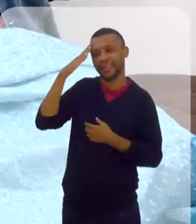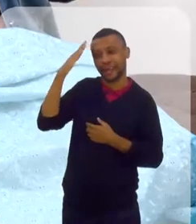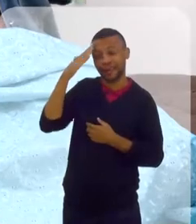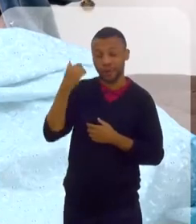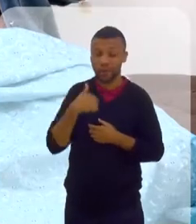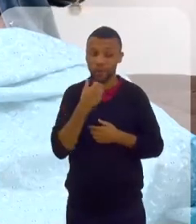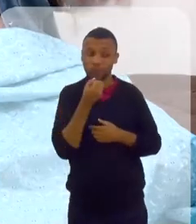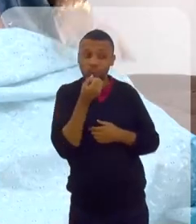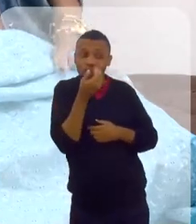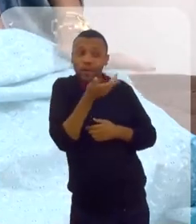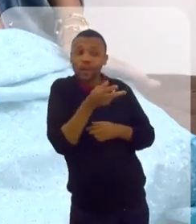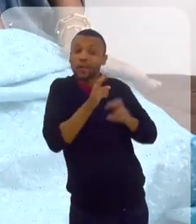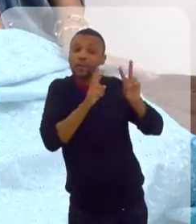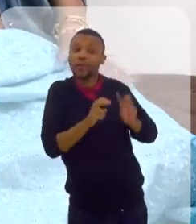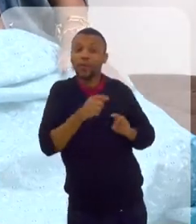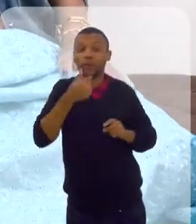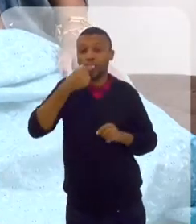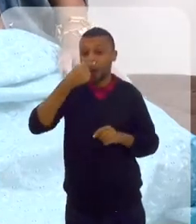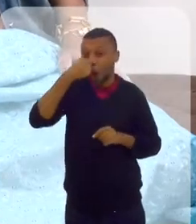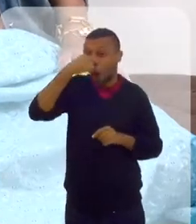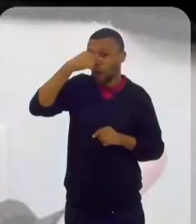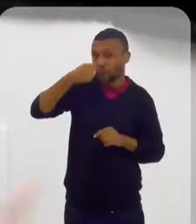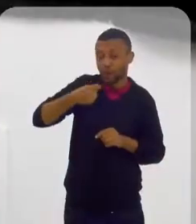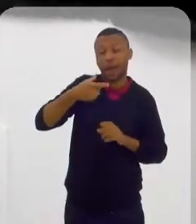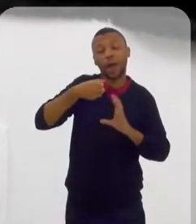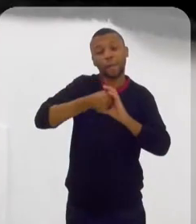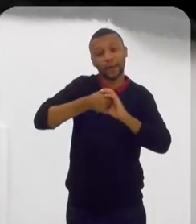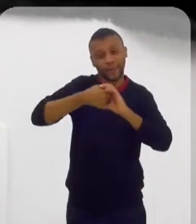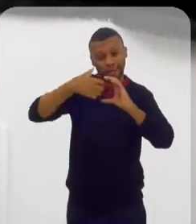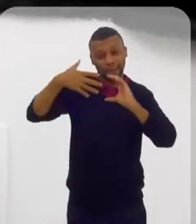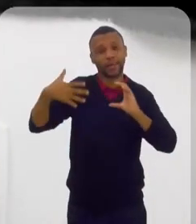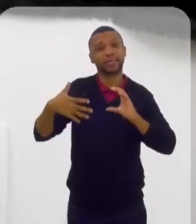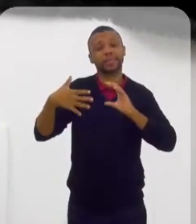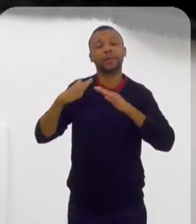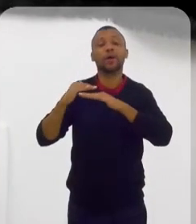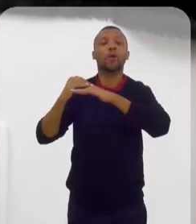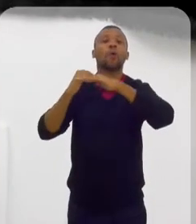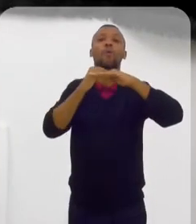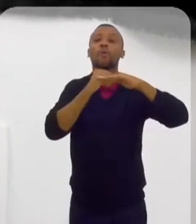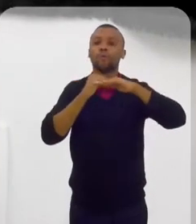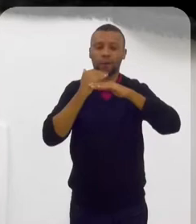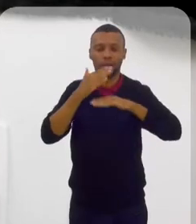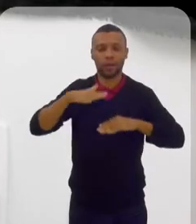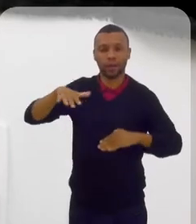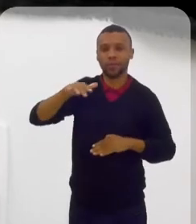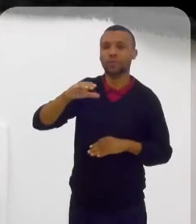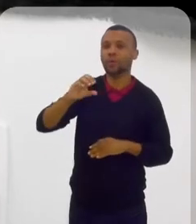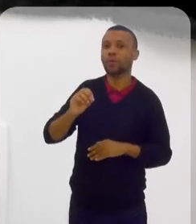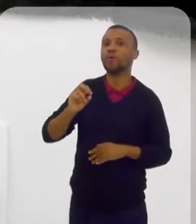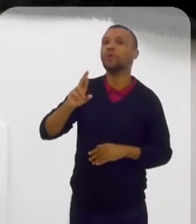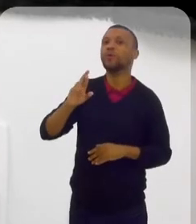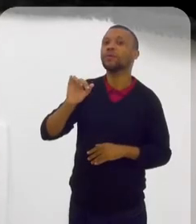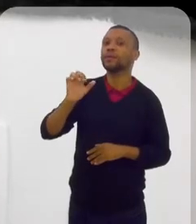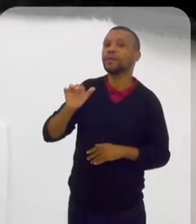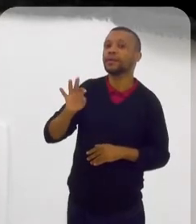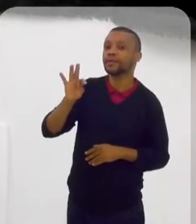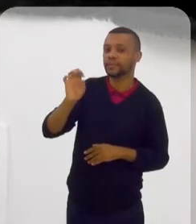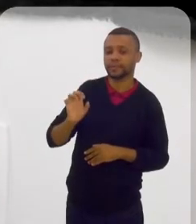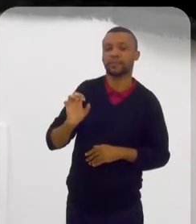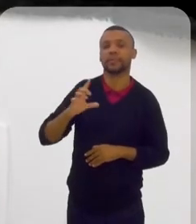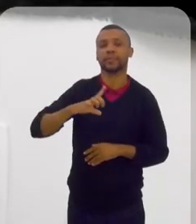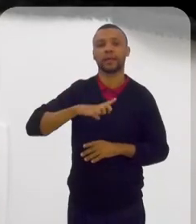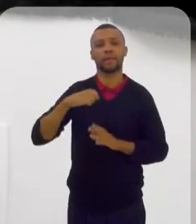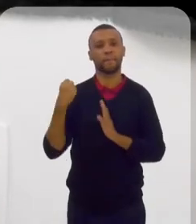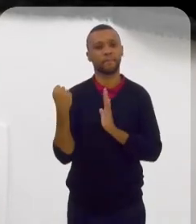Eu não falei. Mas é característica, né? É característica do pessoal do Oriente, né? Então, assim, há um